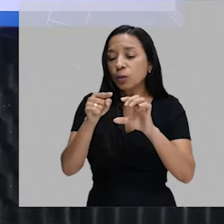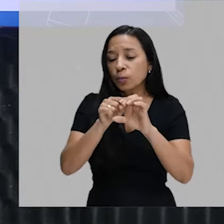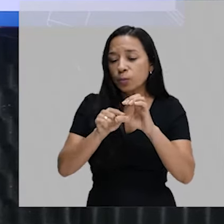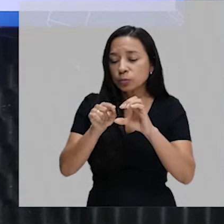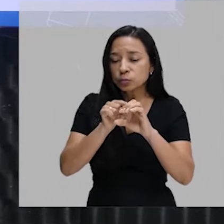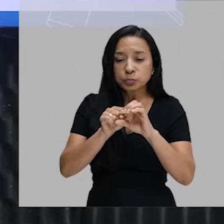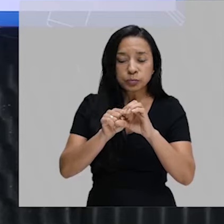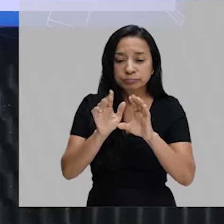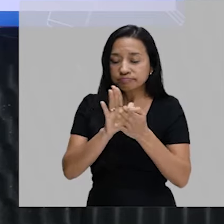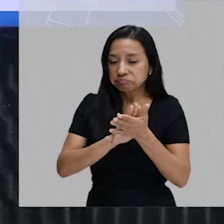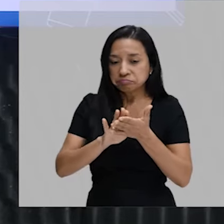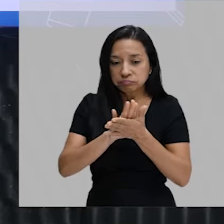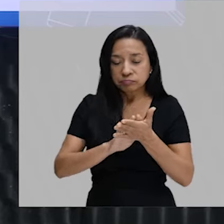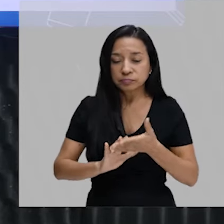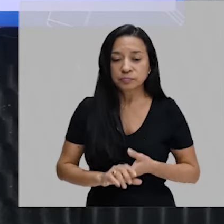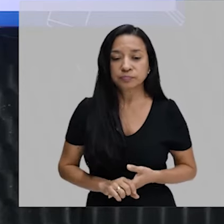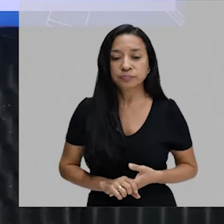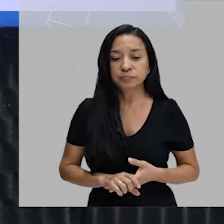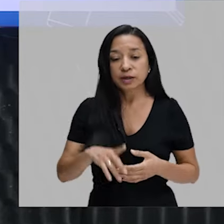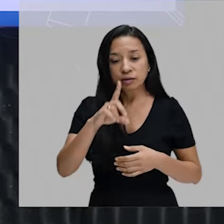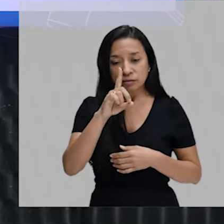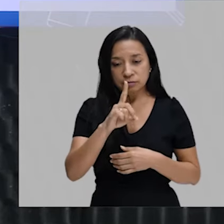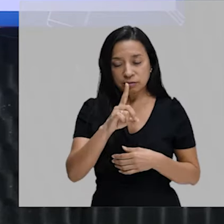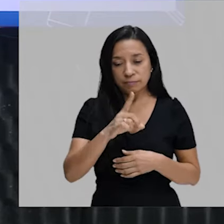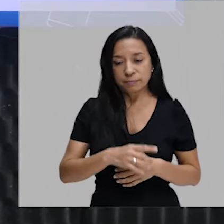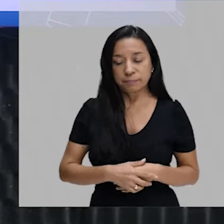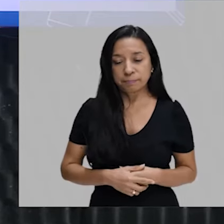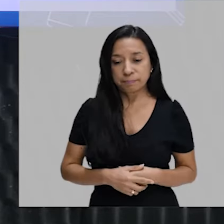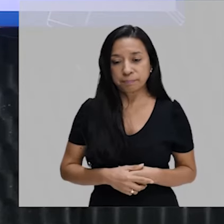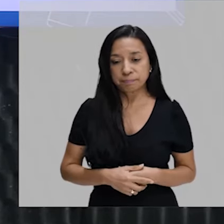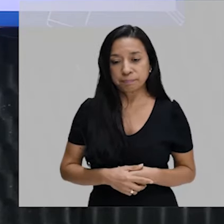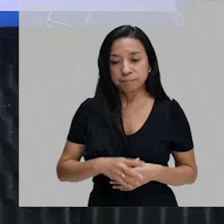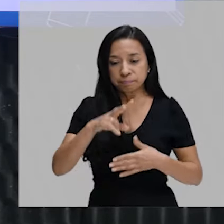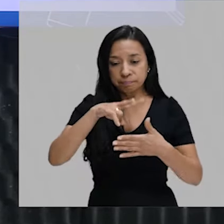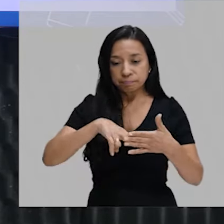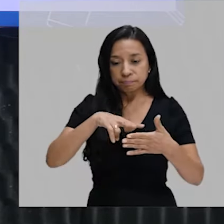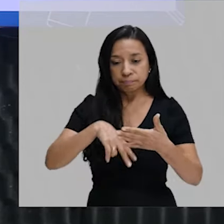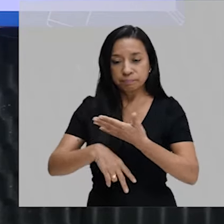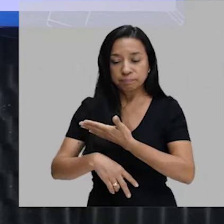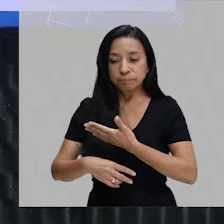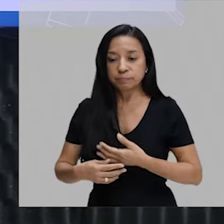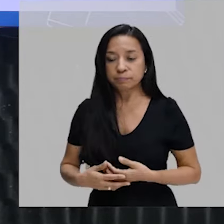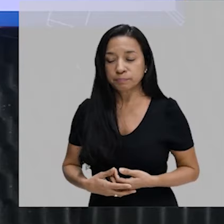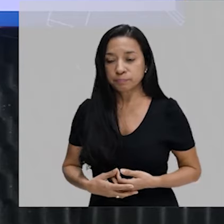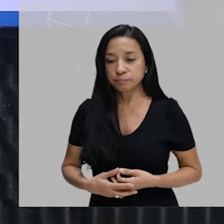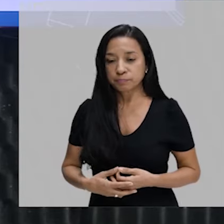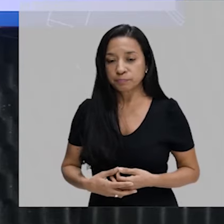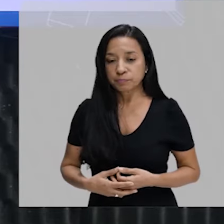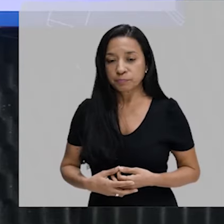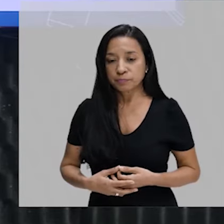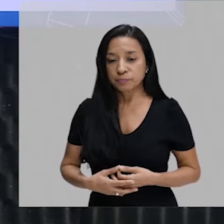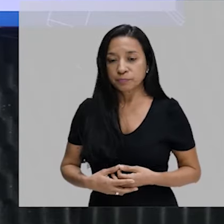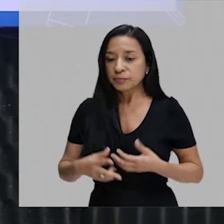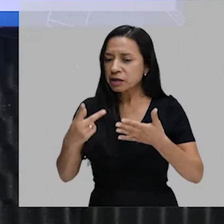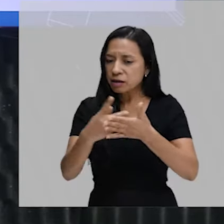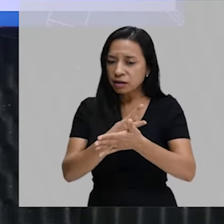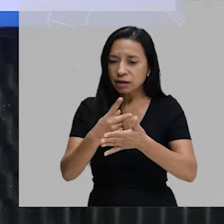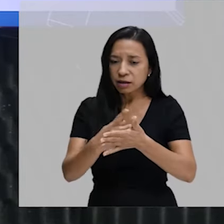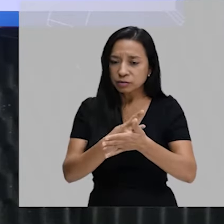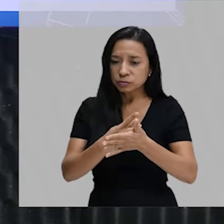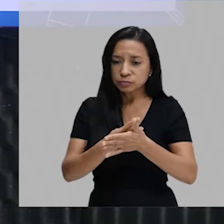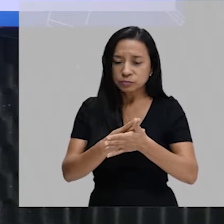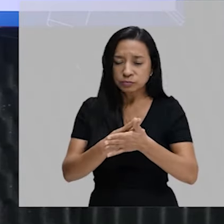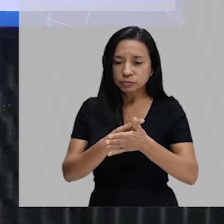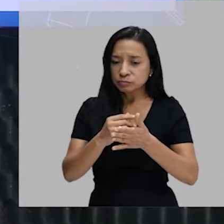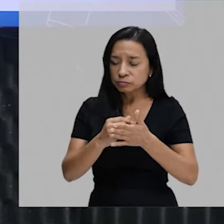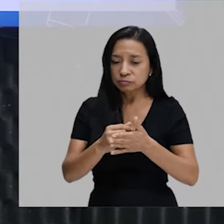D, os nucleolos são estruturas nucleares envolvidas por membranas. Já está errado bem aqui. Então, está